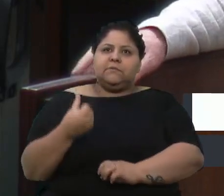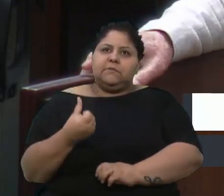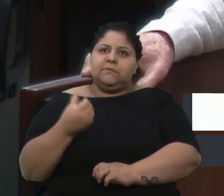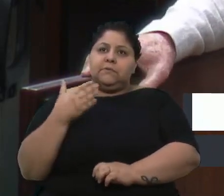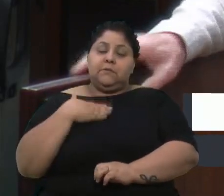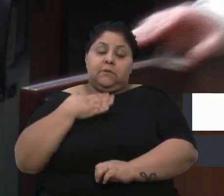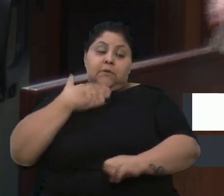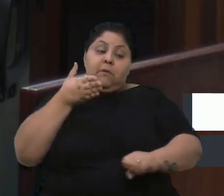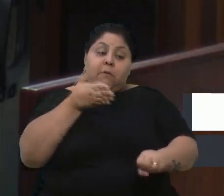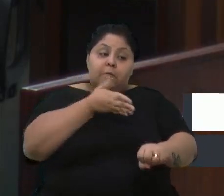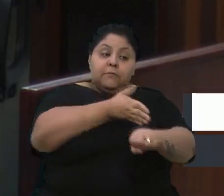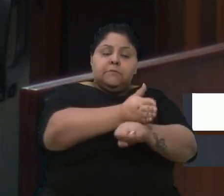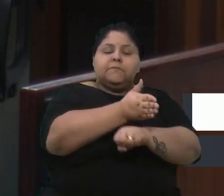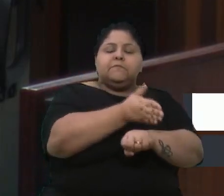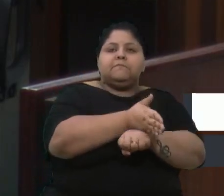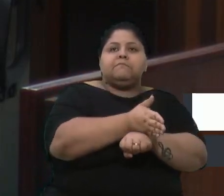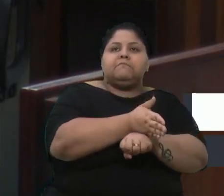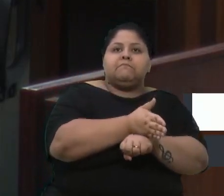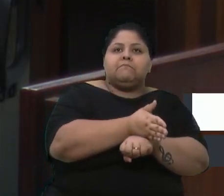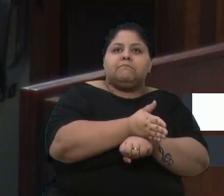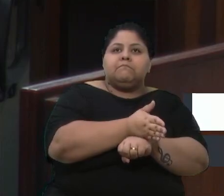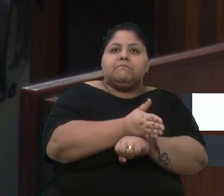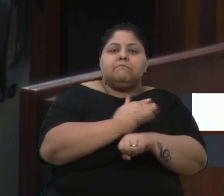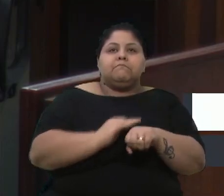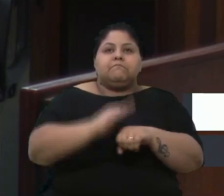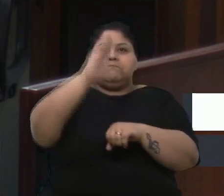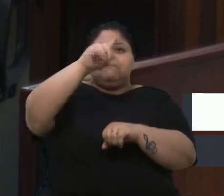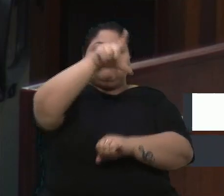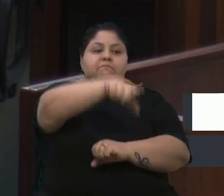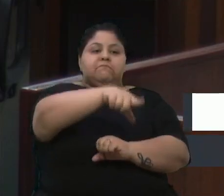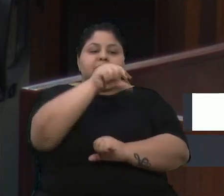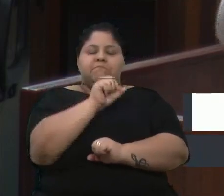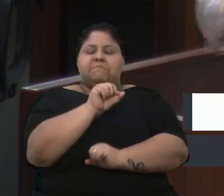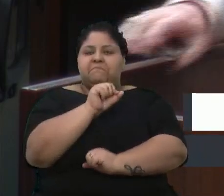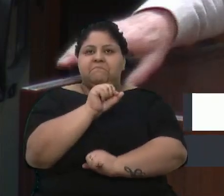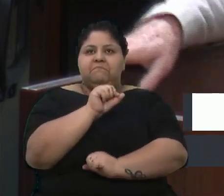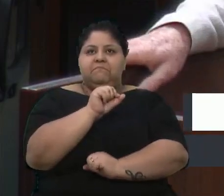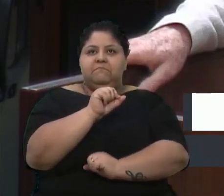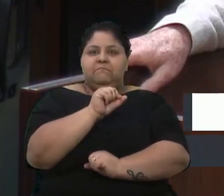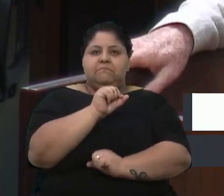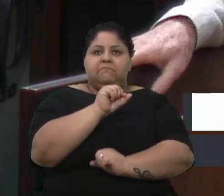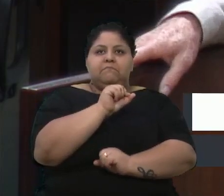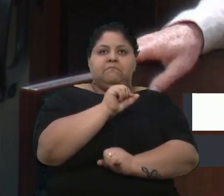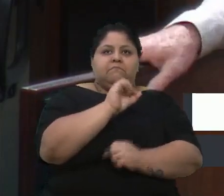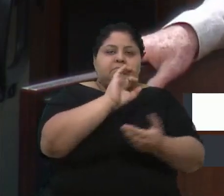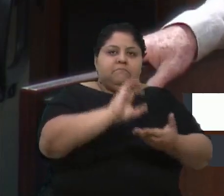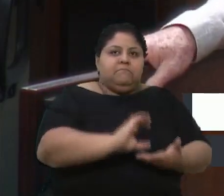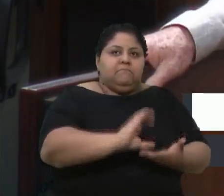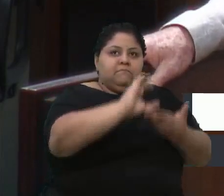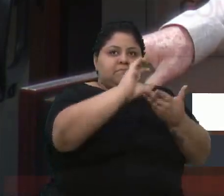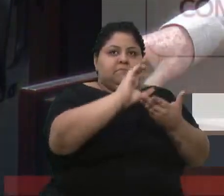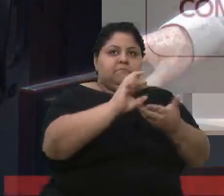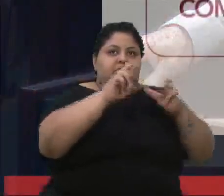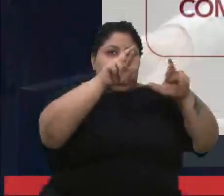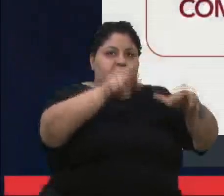participei de mais uma eleição do Conselho Regional de Odontologia.